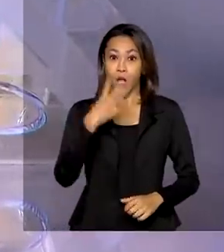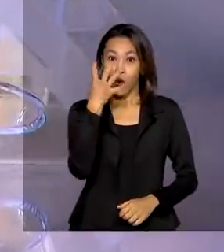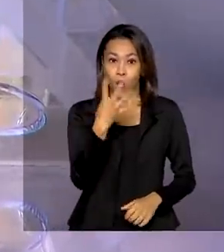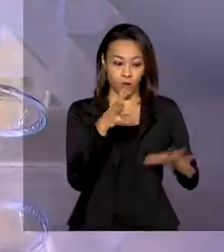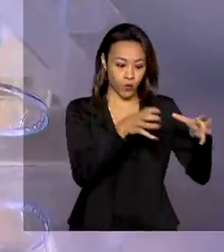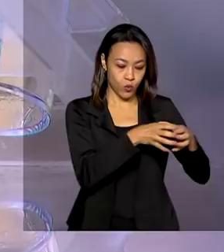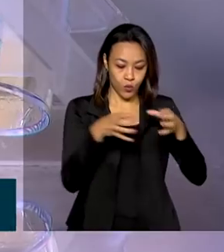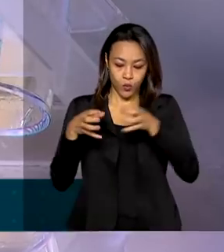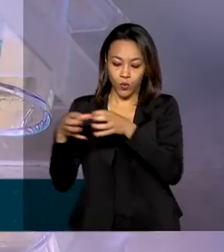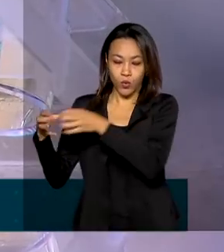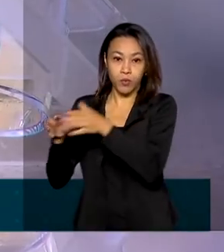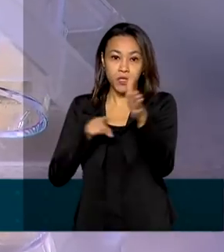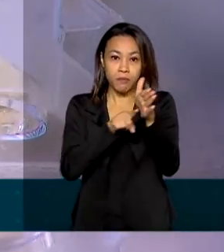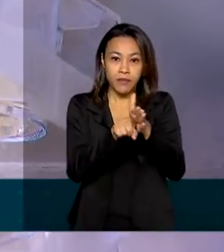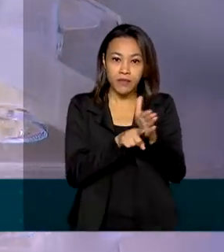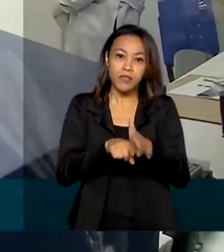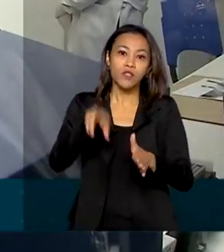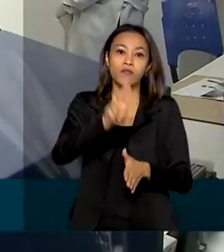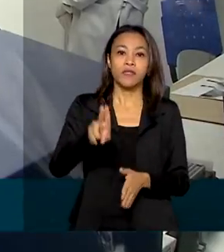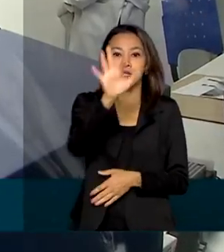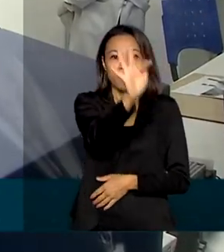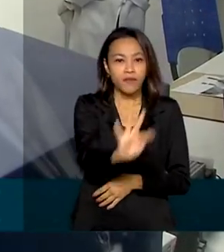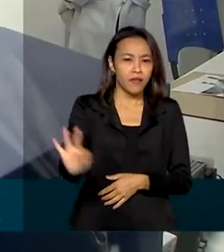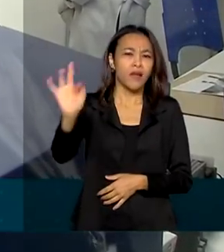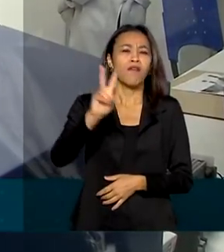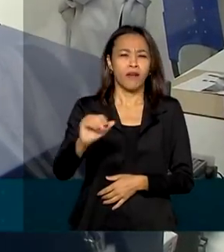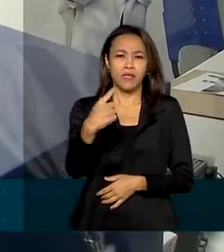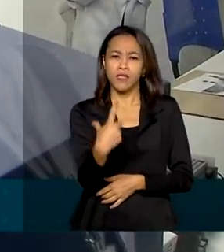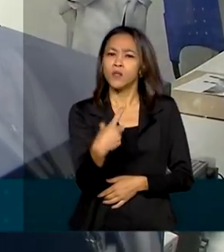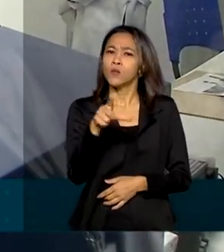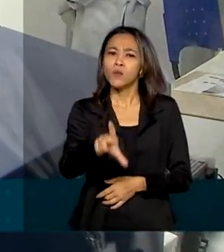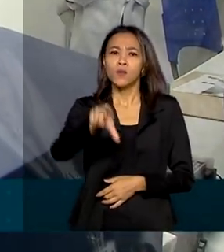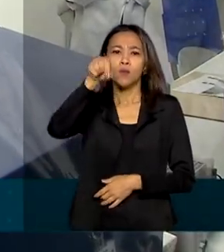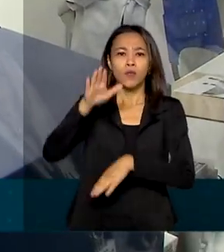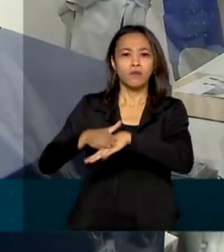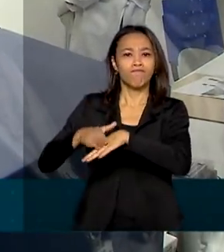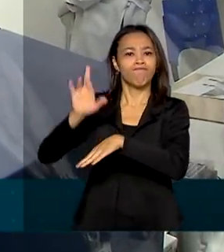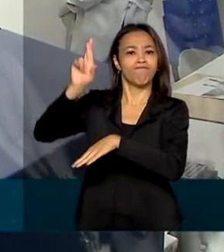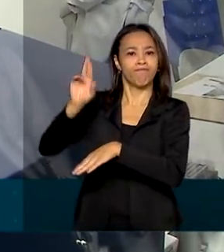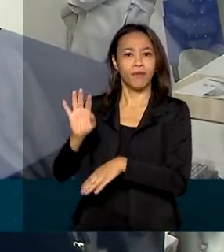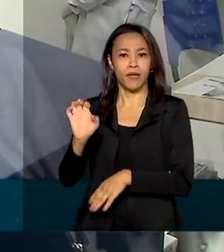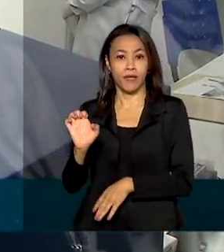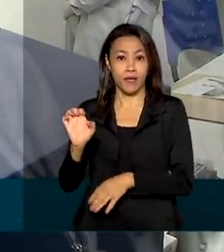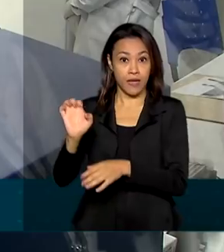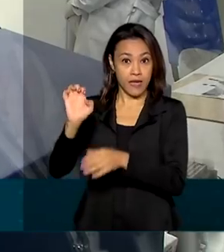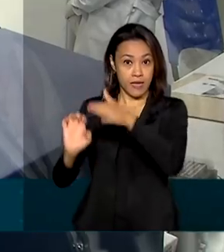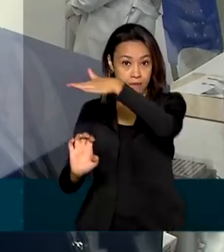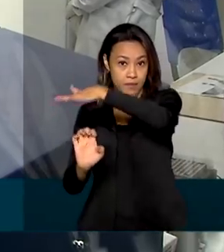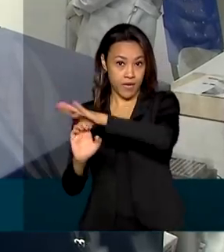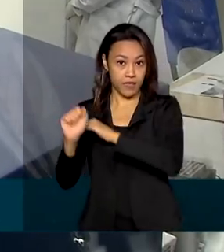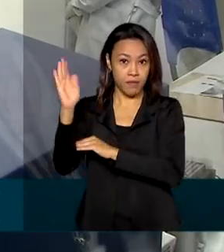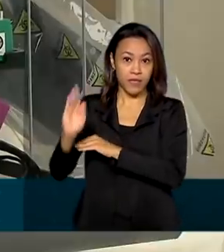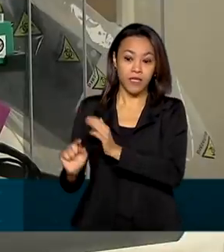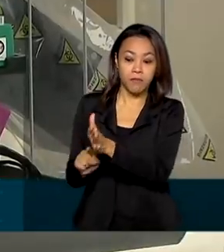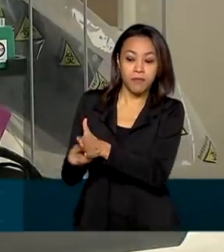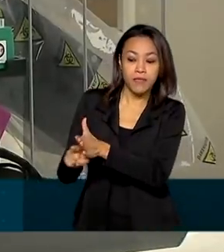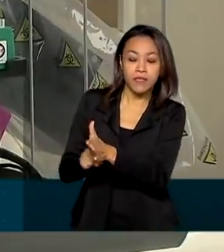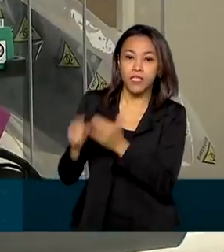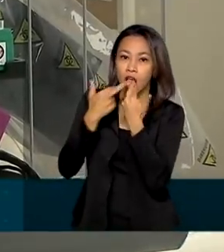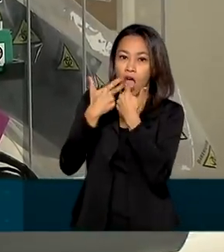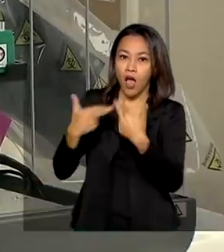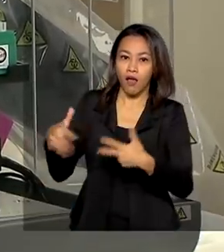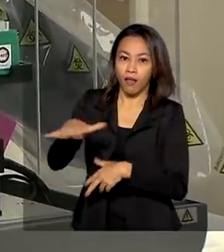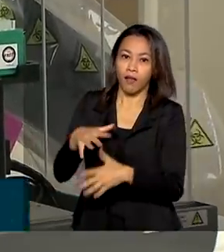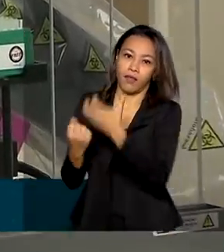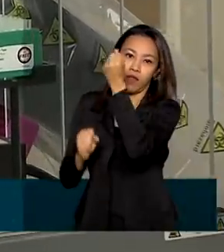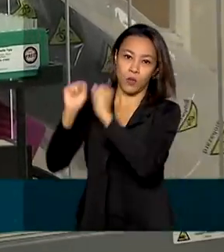de pesquisa de universidades federais serão selecionados pela empresa brasileira de pesquisa e inovação industrial. Cada